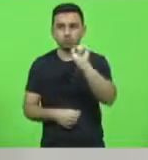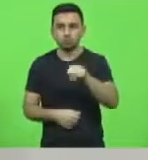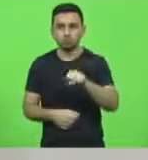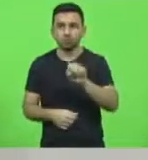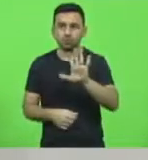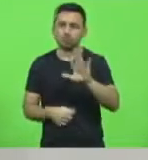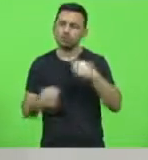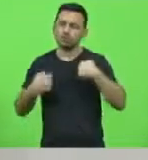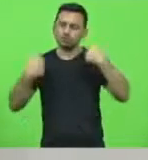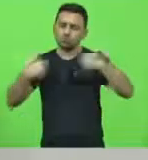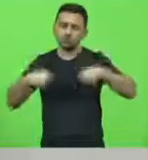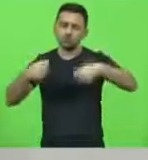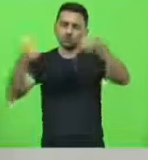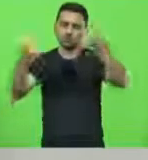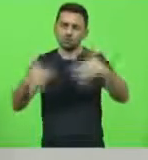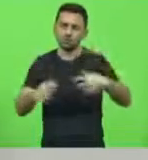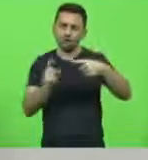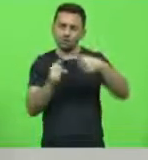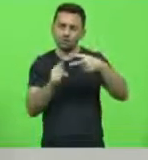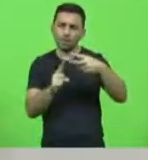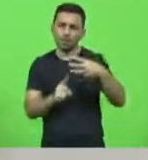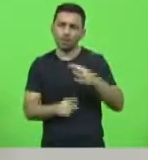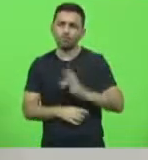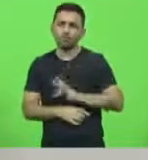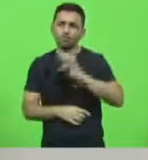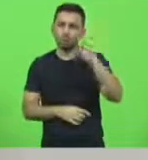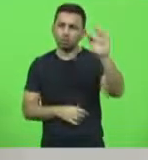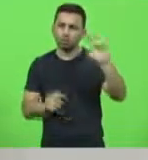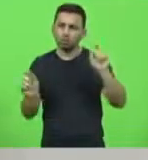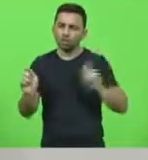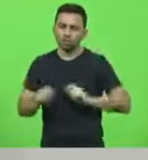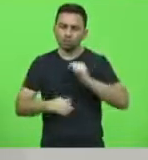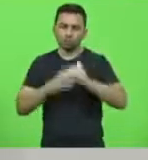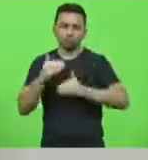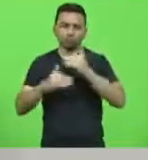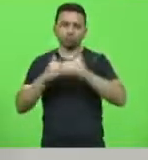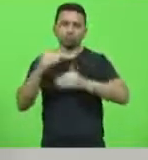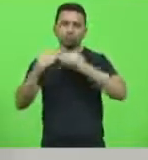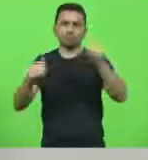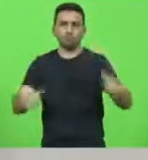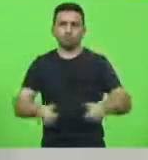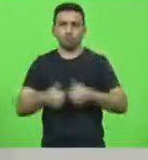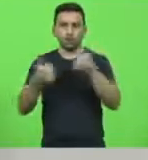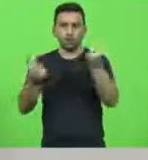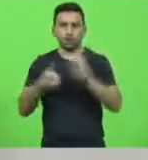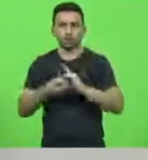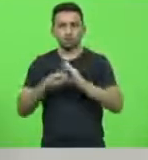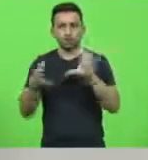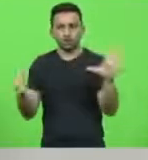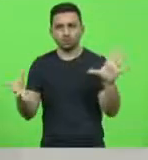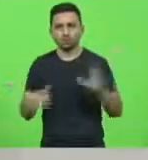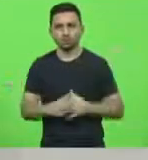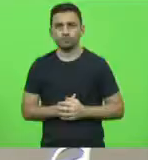fazer esses apontamentos para que a gente no futuro evolua e possa melhorar a democracia e transparência.